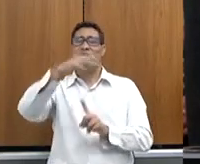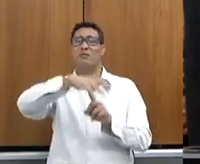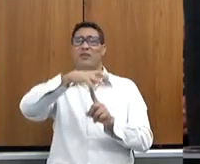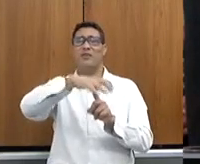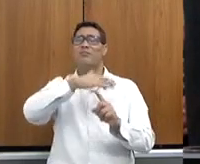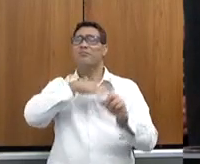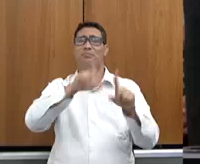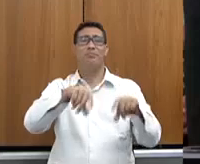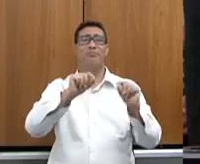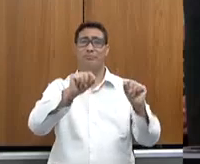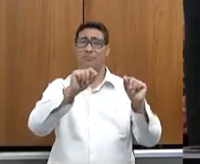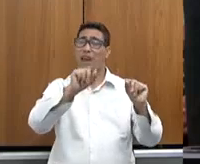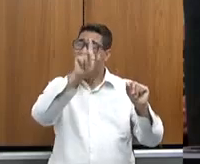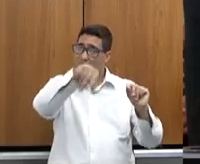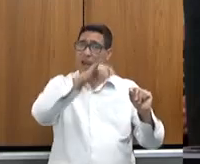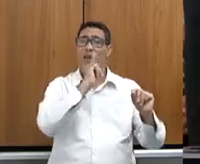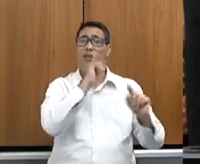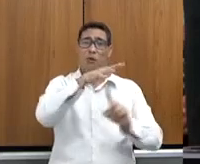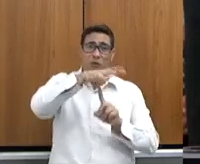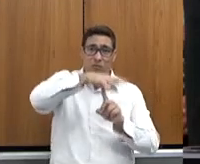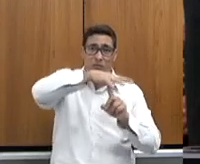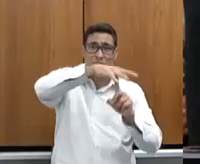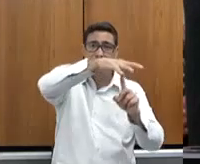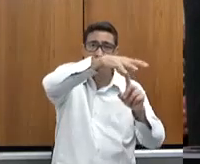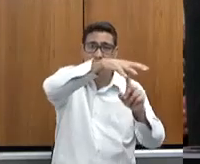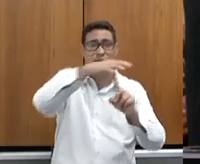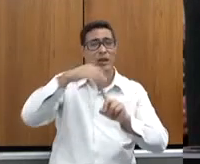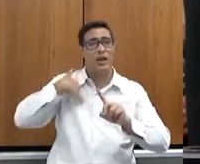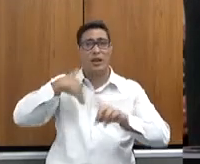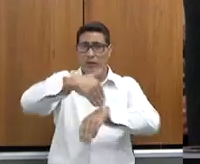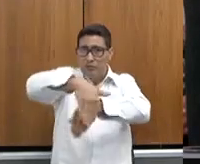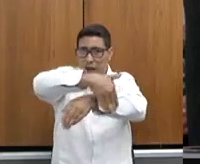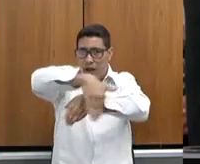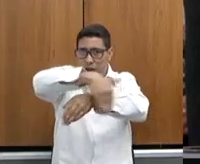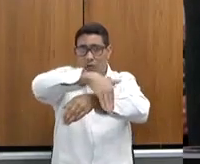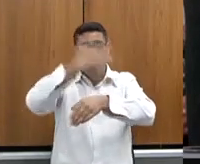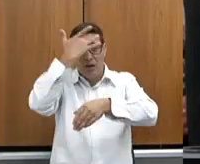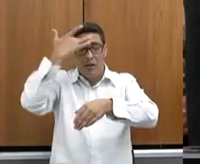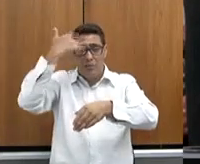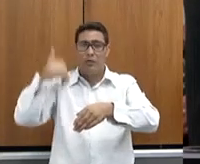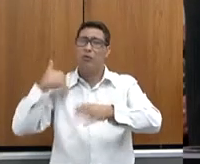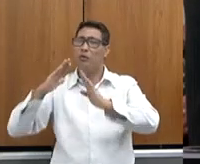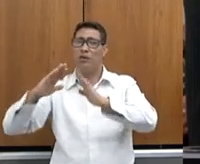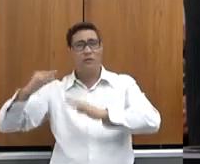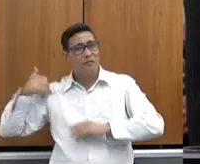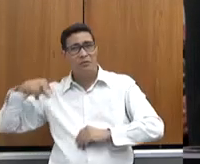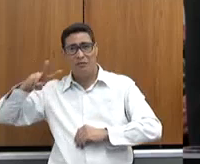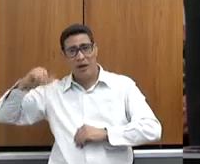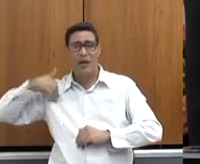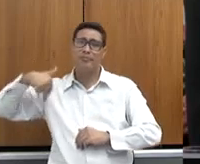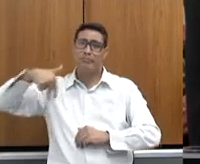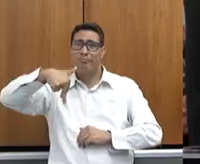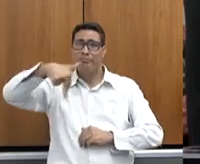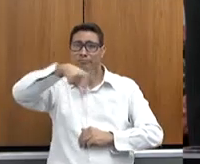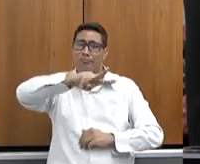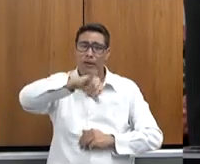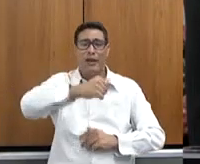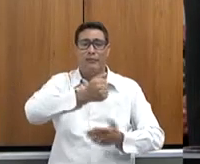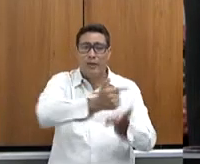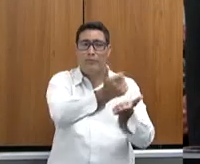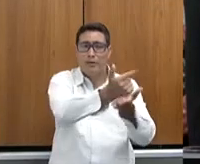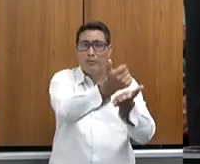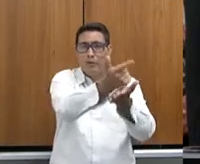cultura de ter a feira na rua, de ter o produto fresquinho para a dona de casa ali, para ela poder comprar, e o